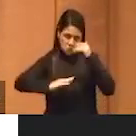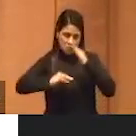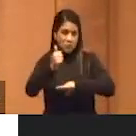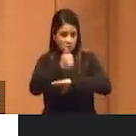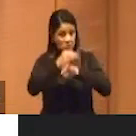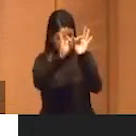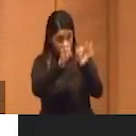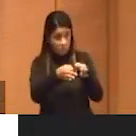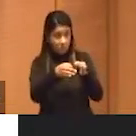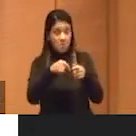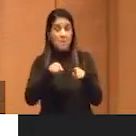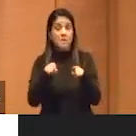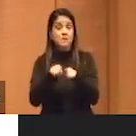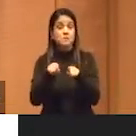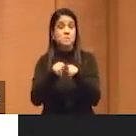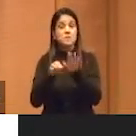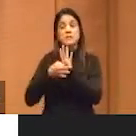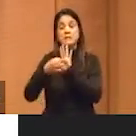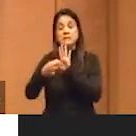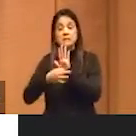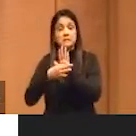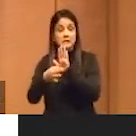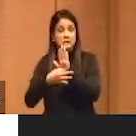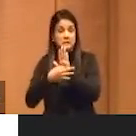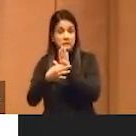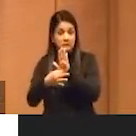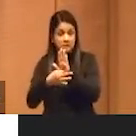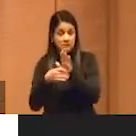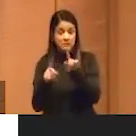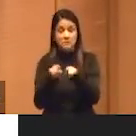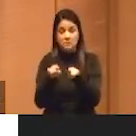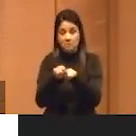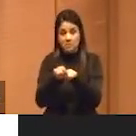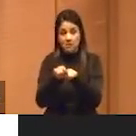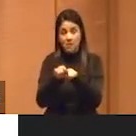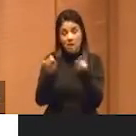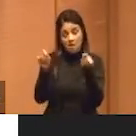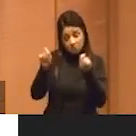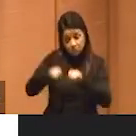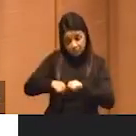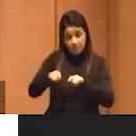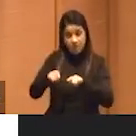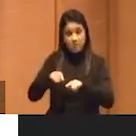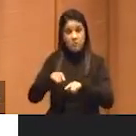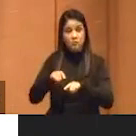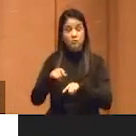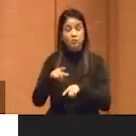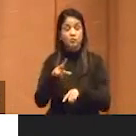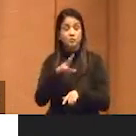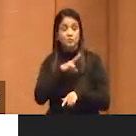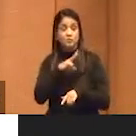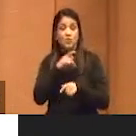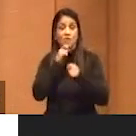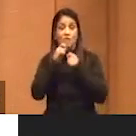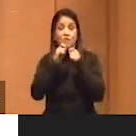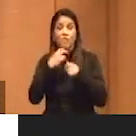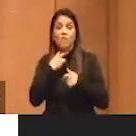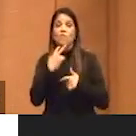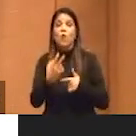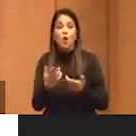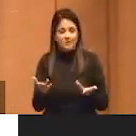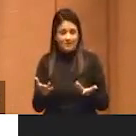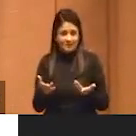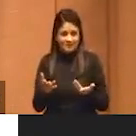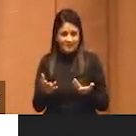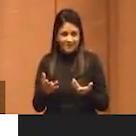mas ao mesmo tempo criticando a possibilidade dos amadores terem voz, terem voz na internet, e